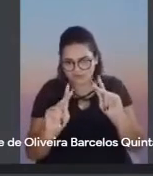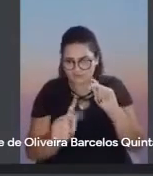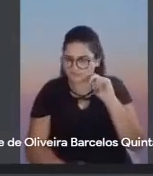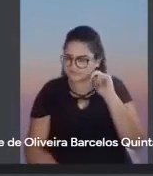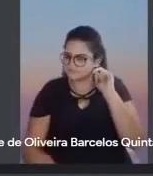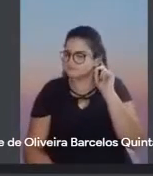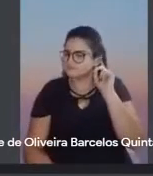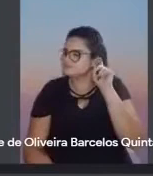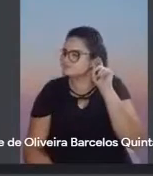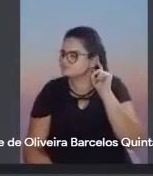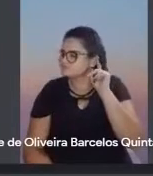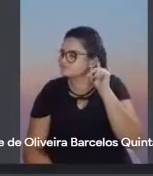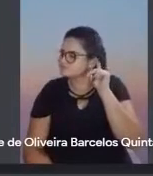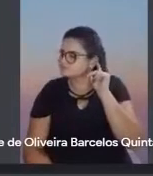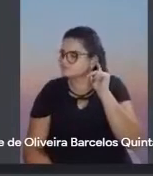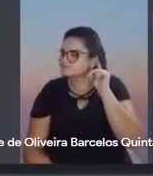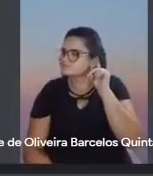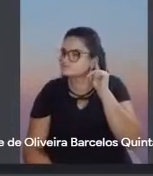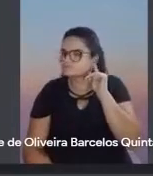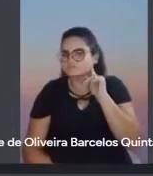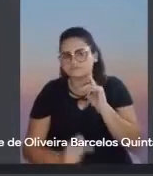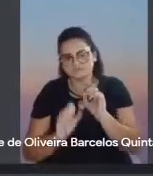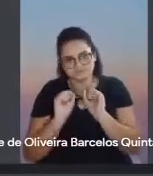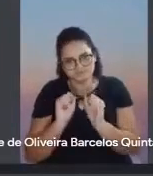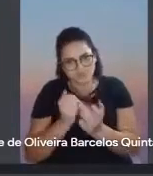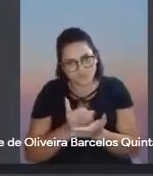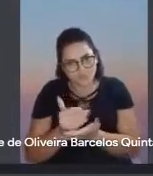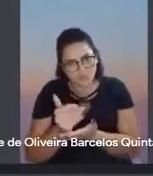gente conhecer, tá bom? Beijinho, pode falar, querida.